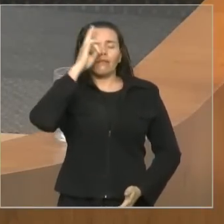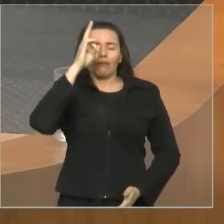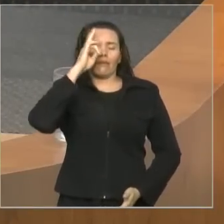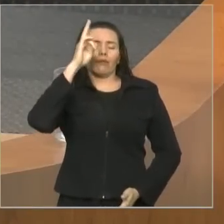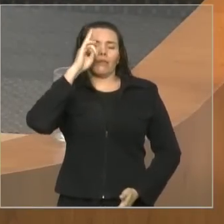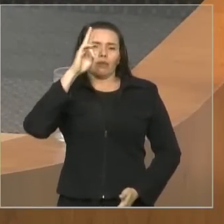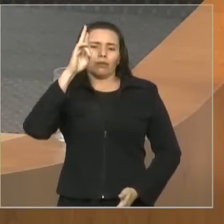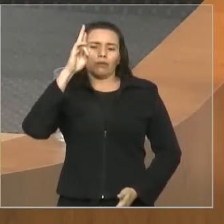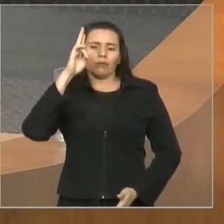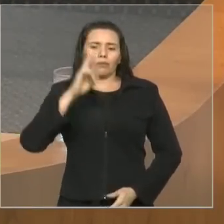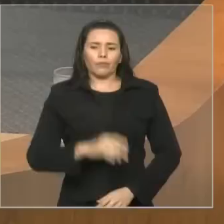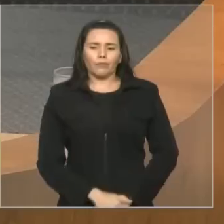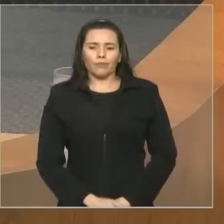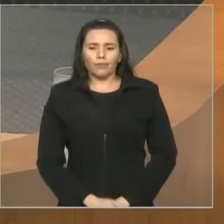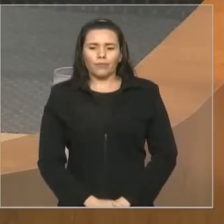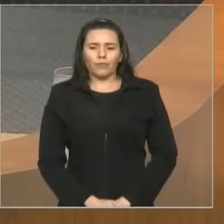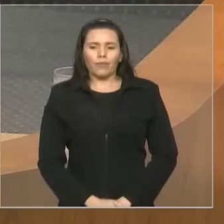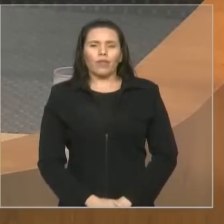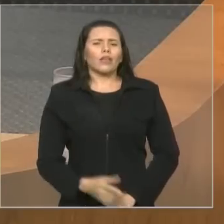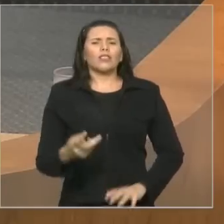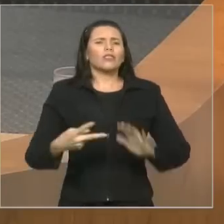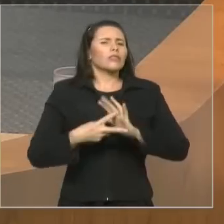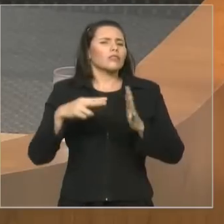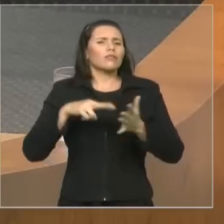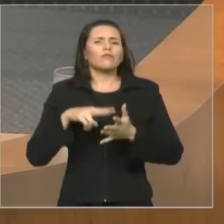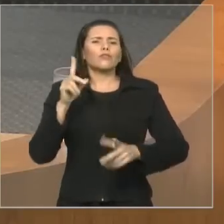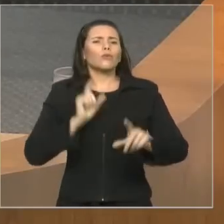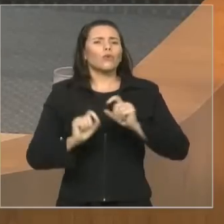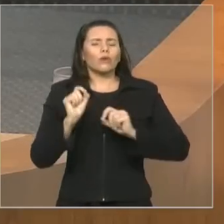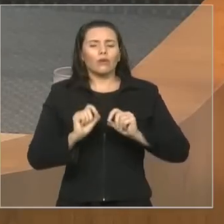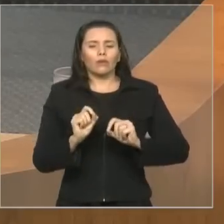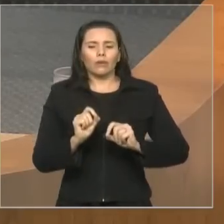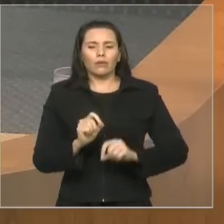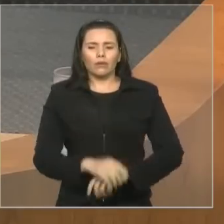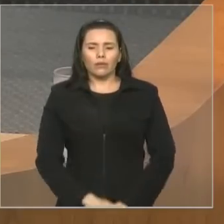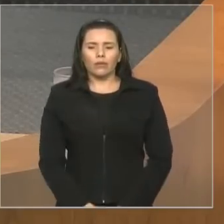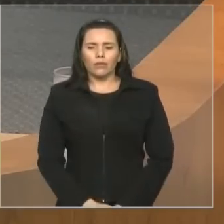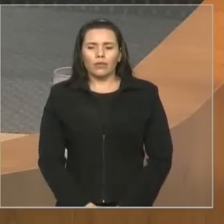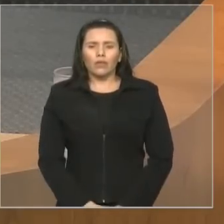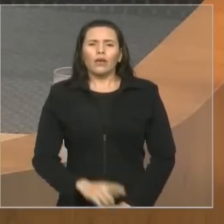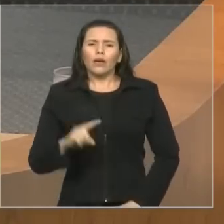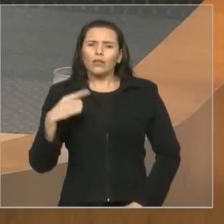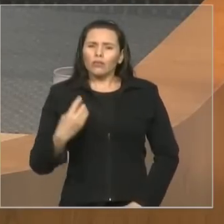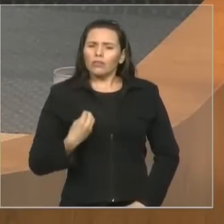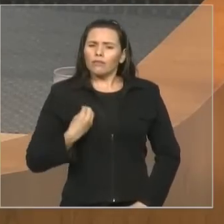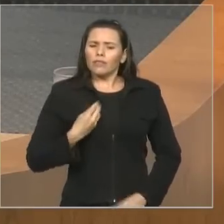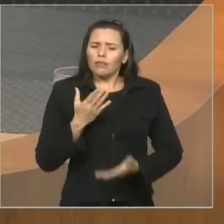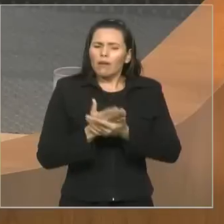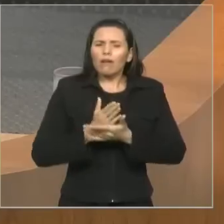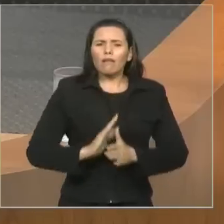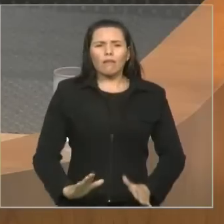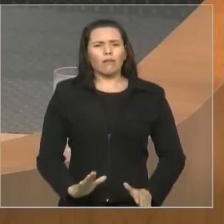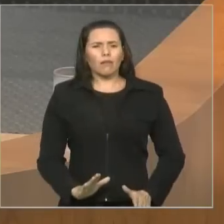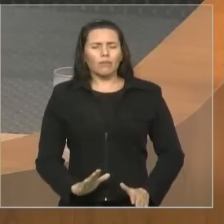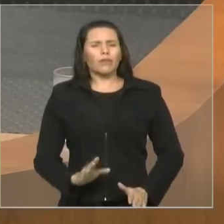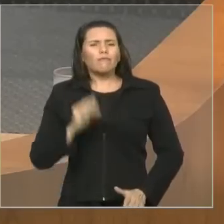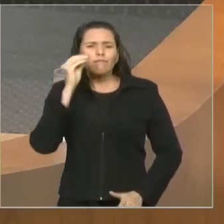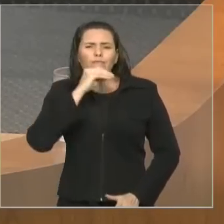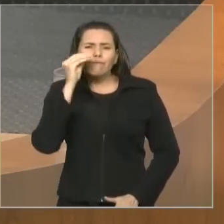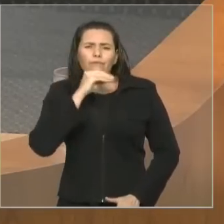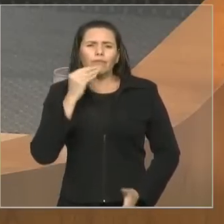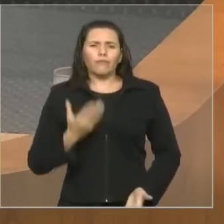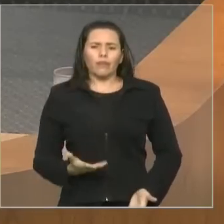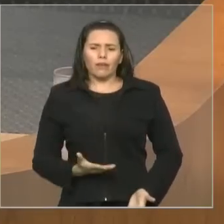homem, ele queria dizer justamente isso que eu estou pensando aqui. Que essa vida pequena e efêmera que nos leva até aqui,